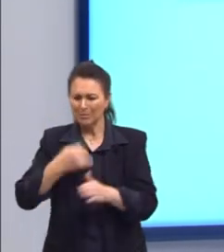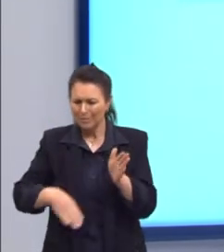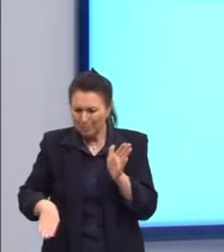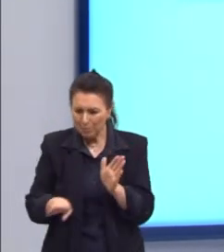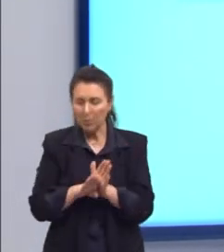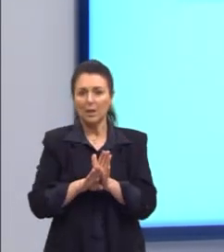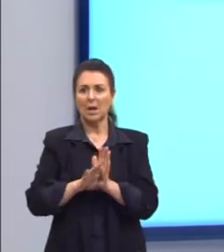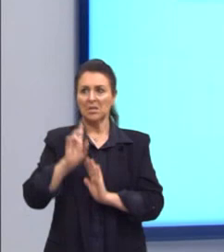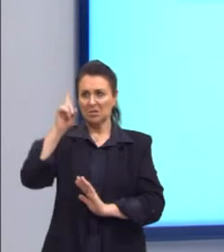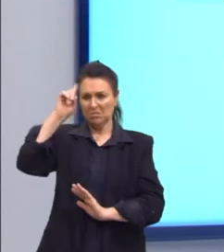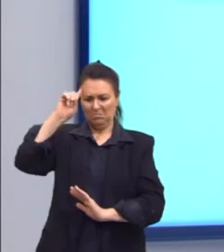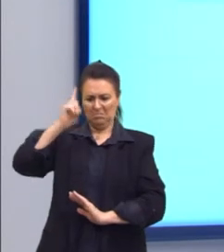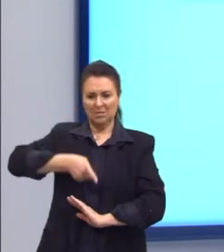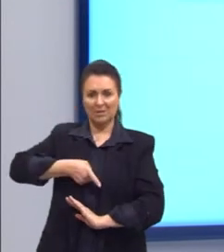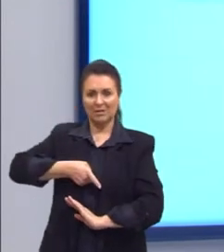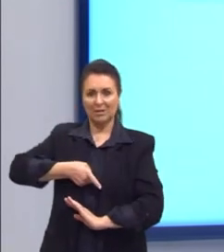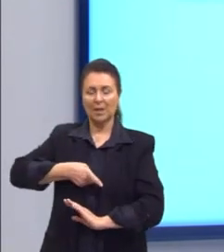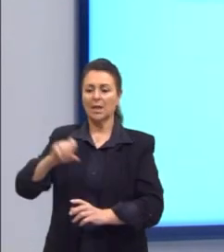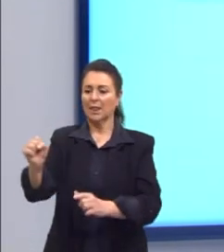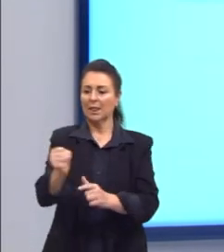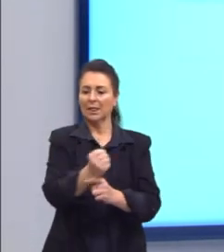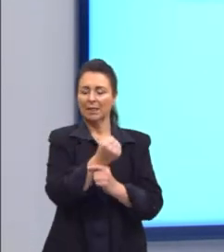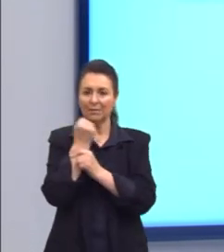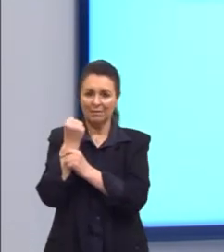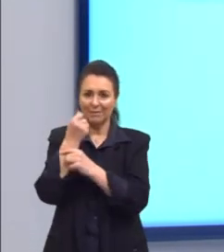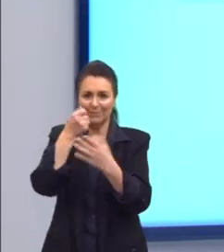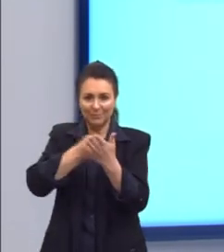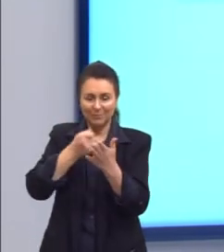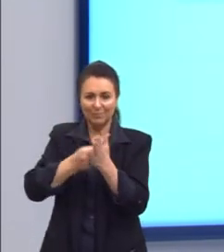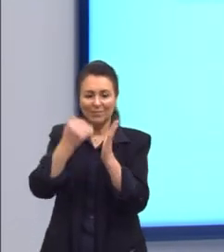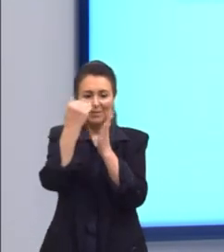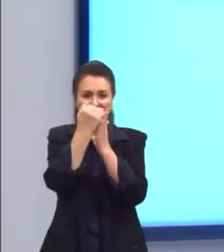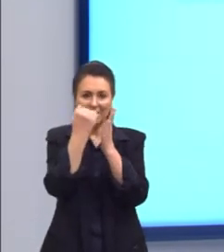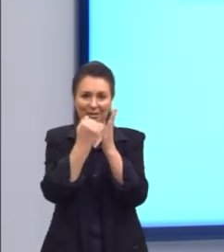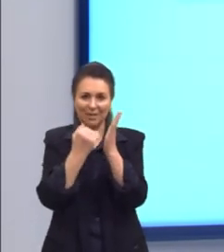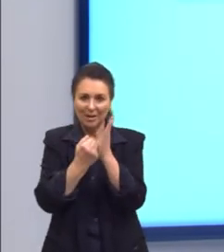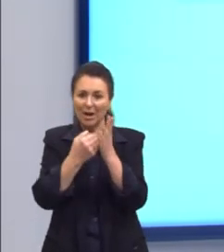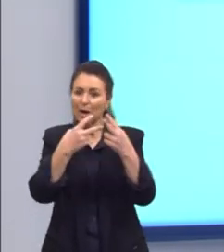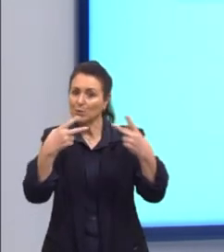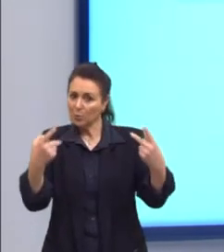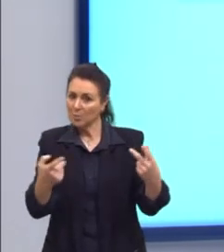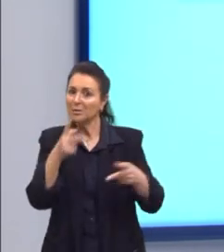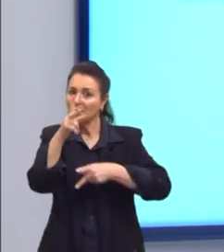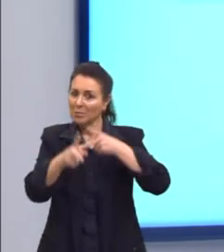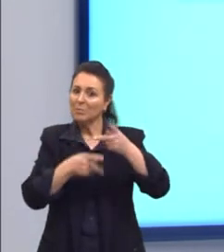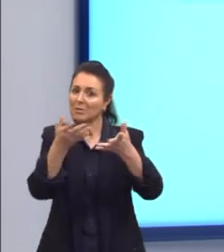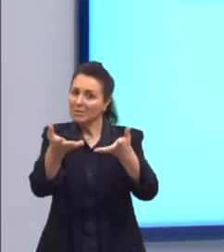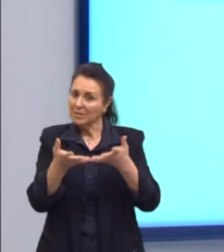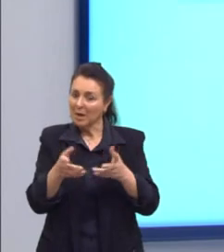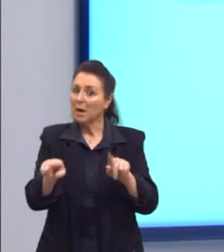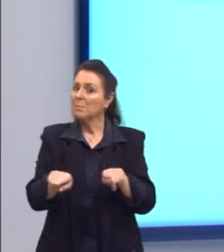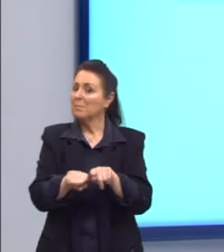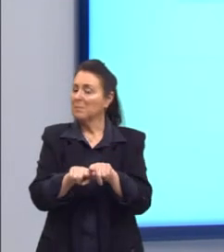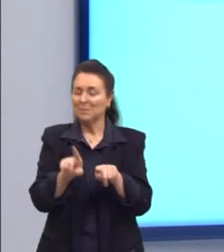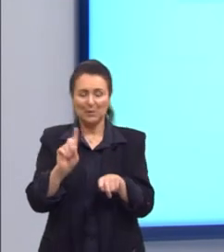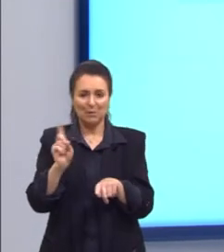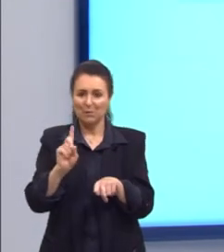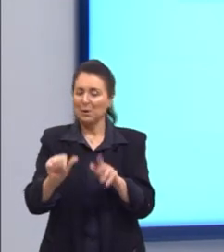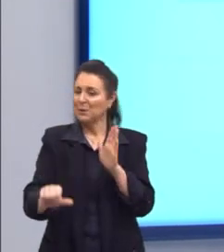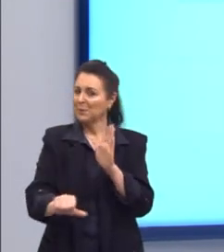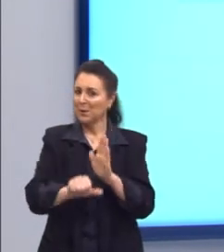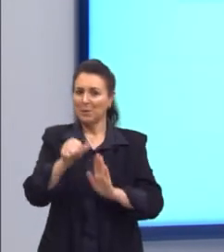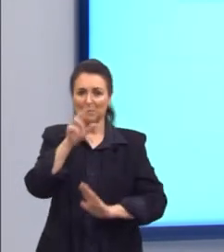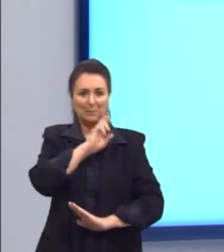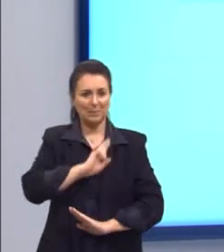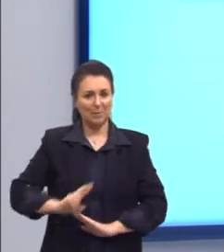pouco desse autoritarismo e tentar defender as pautas, as causas populares. Mas não foi ainda na Primeira República que o Brasil se